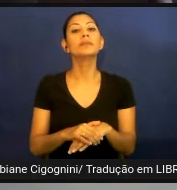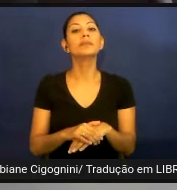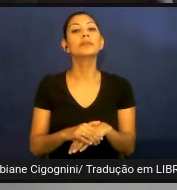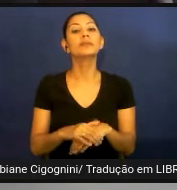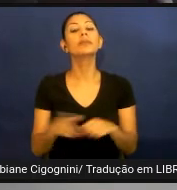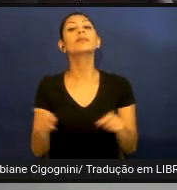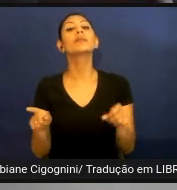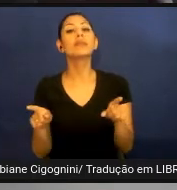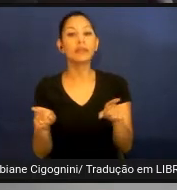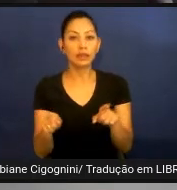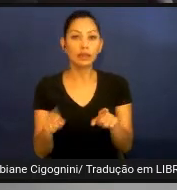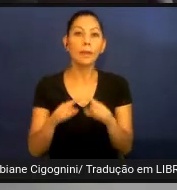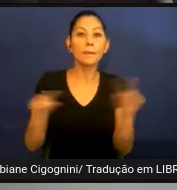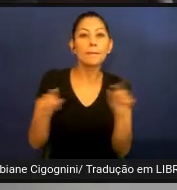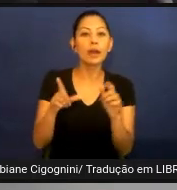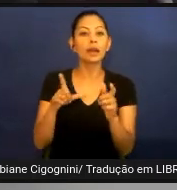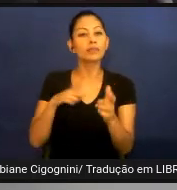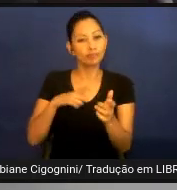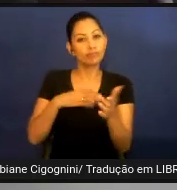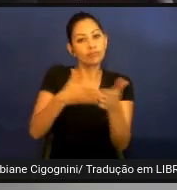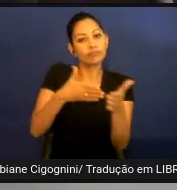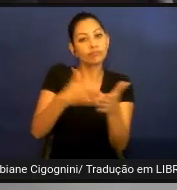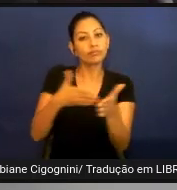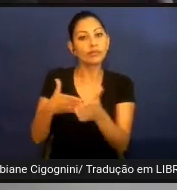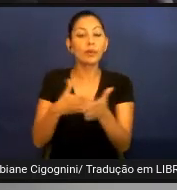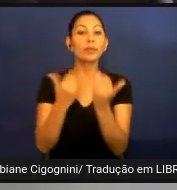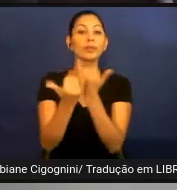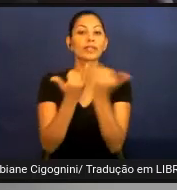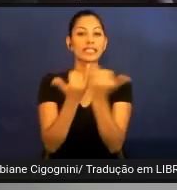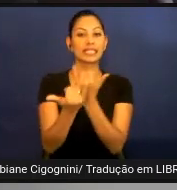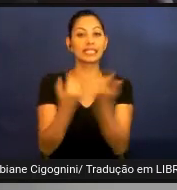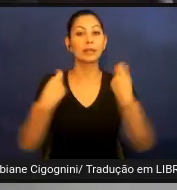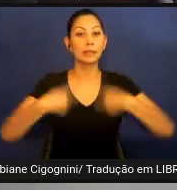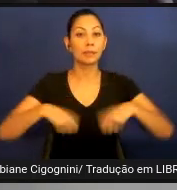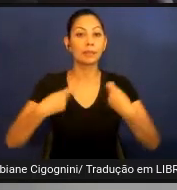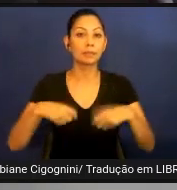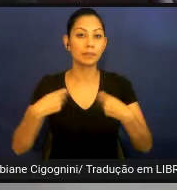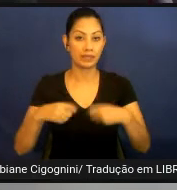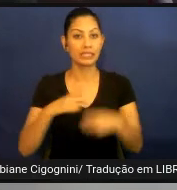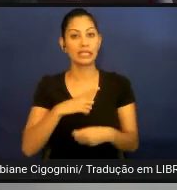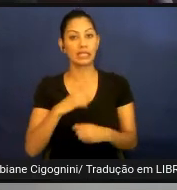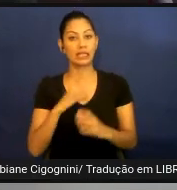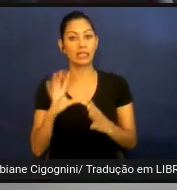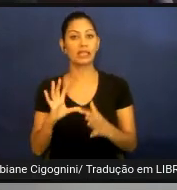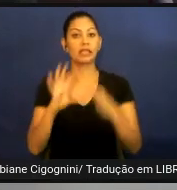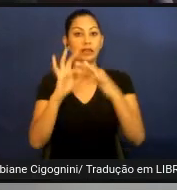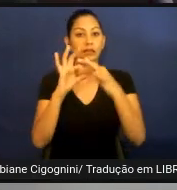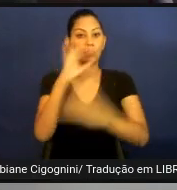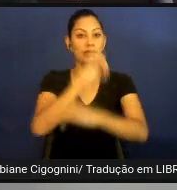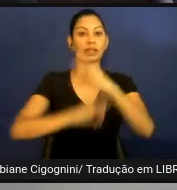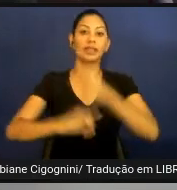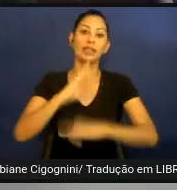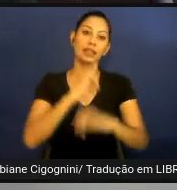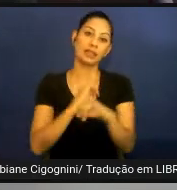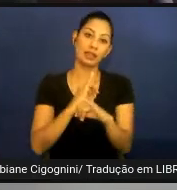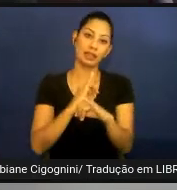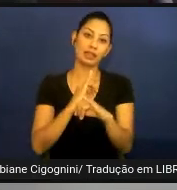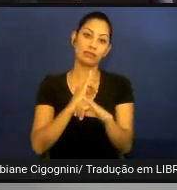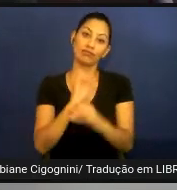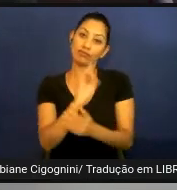porém, ele tem algumas restrições. Por exemplo, é necessário ter conexão com a internet, caso contrário,